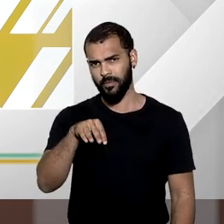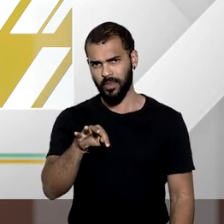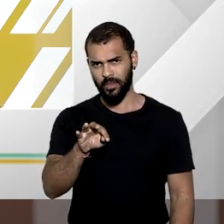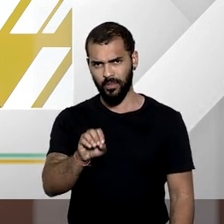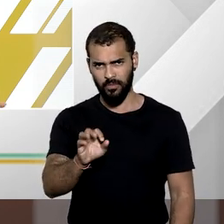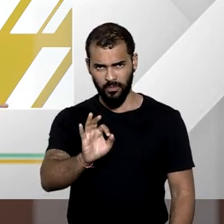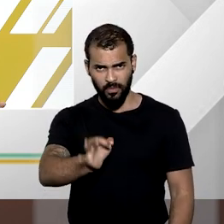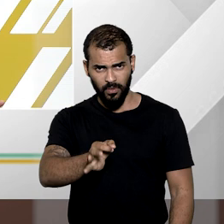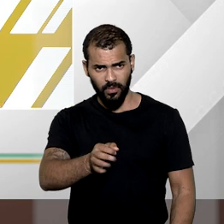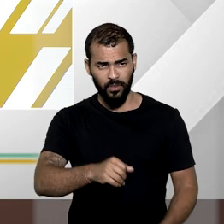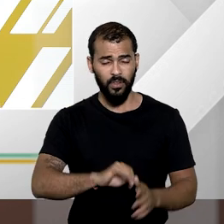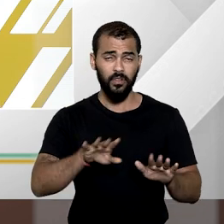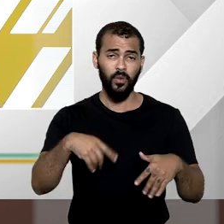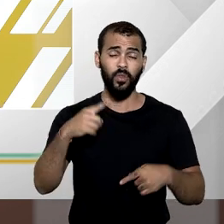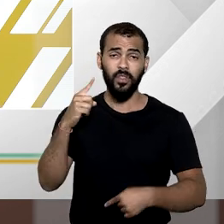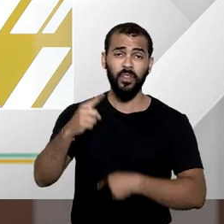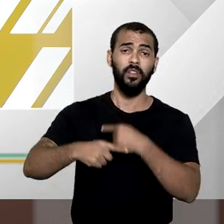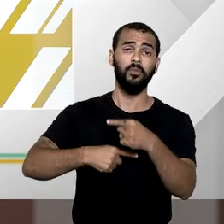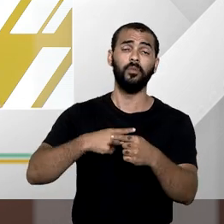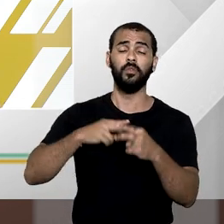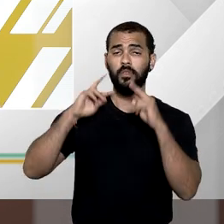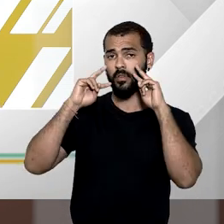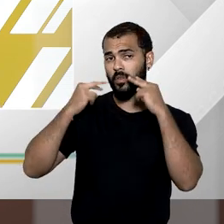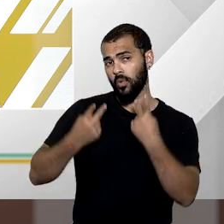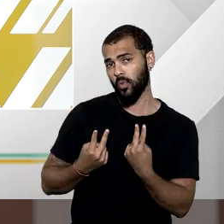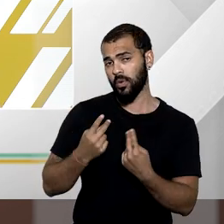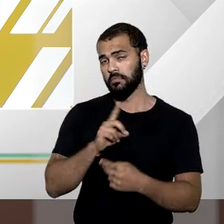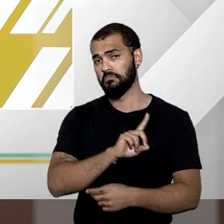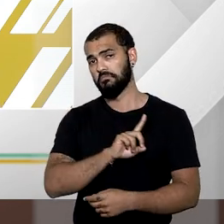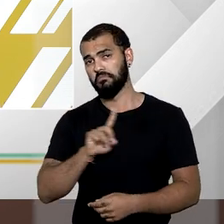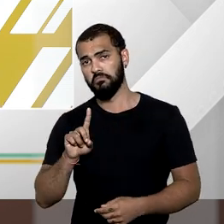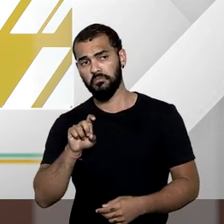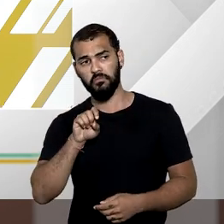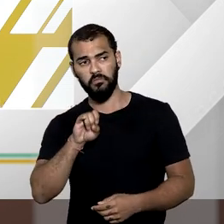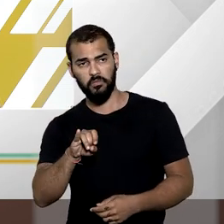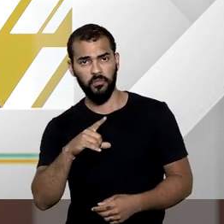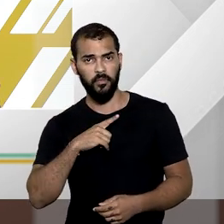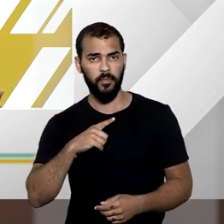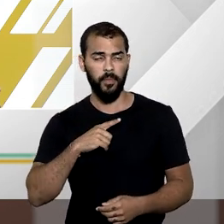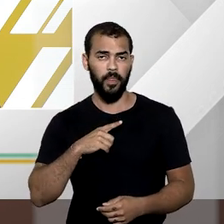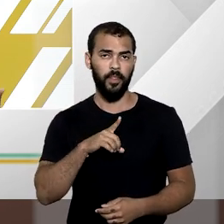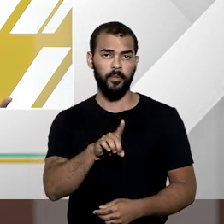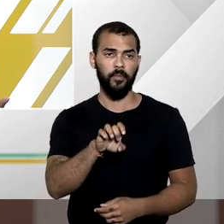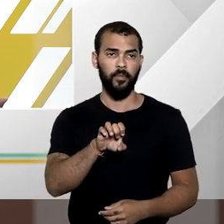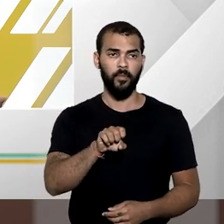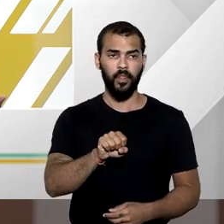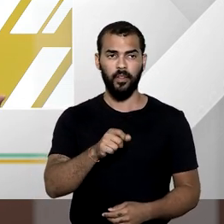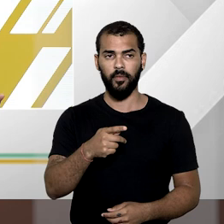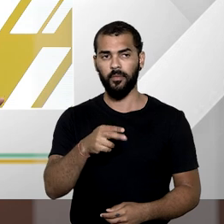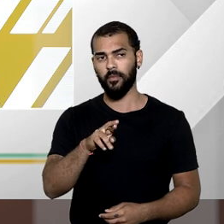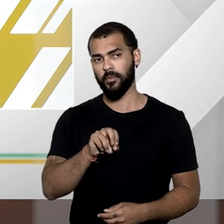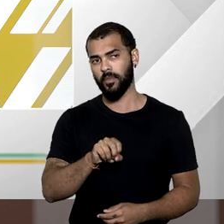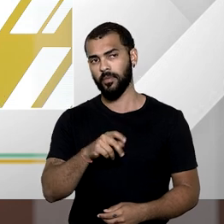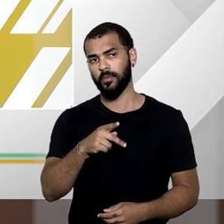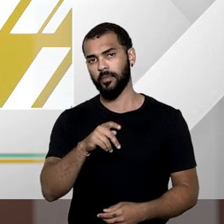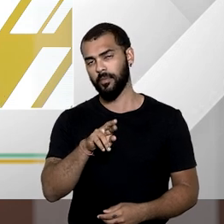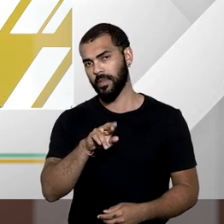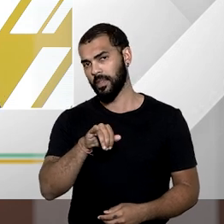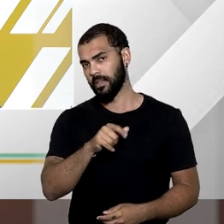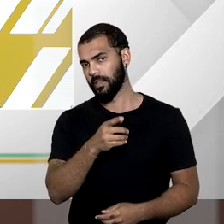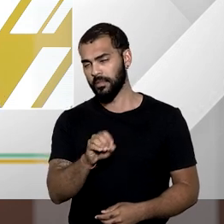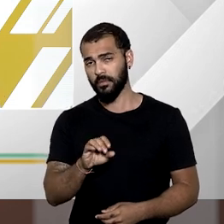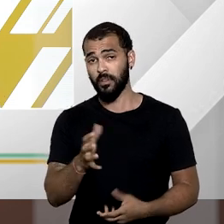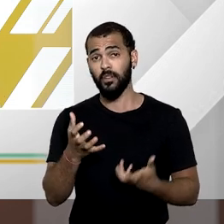e, a partir daí, é que há o reconhecimento ou não se é uma desapropriação indireta. Eu gostaria que o senhor